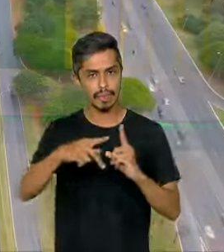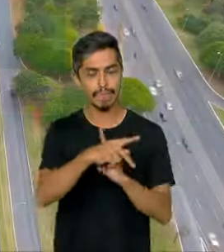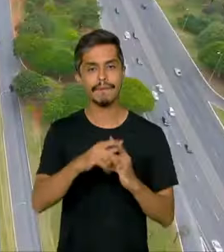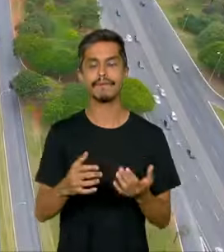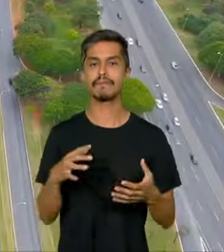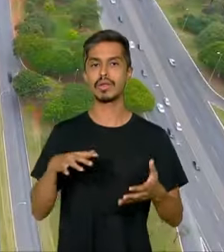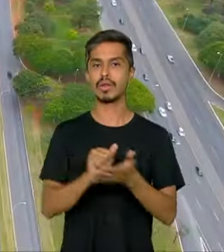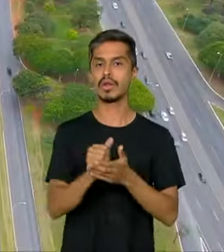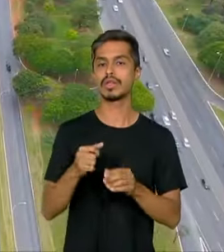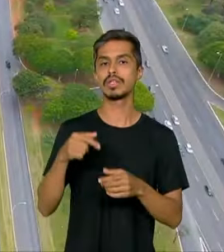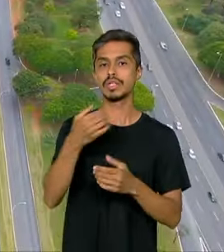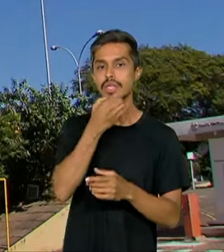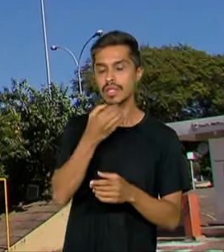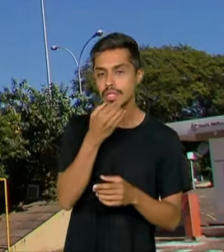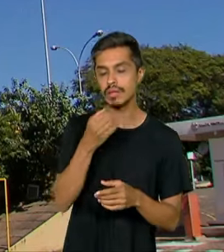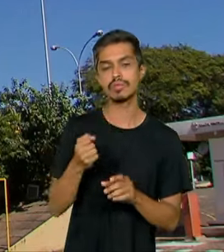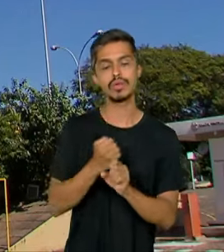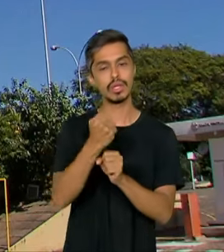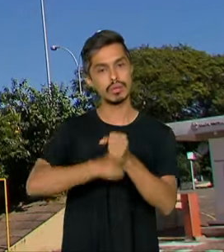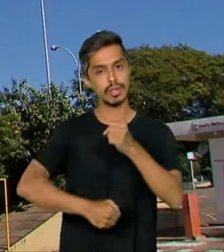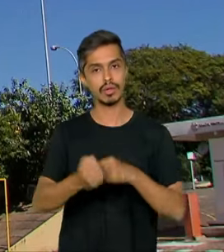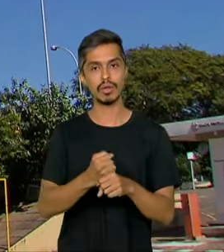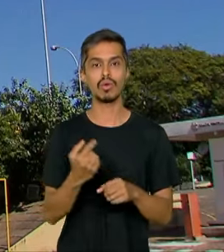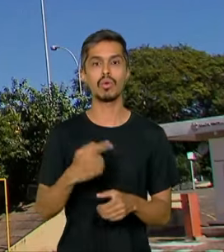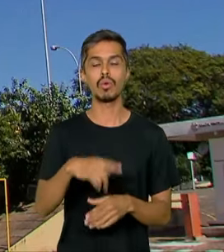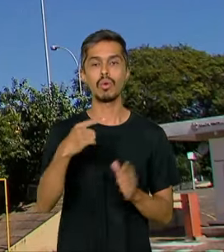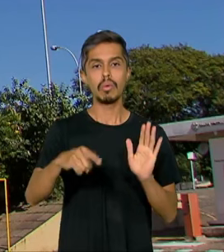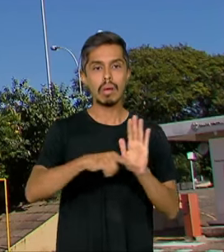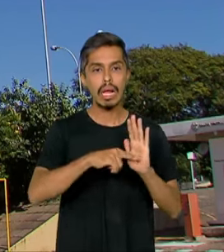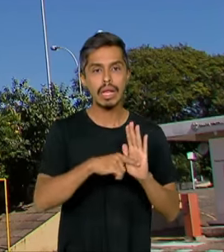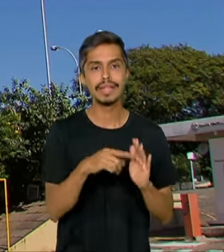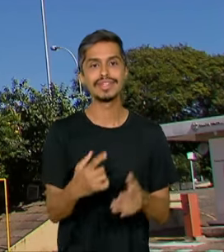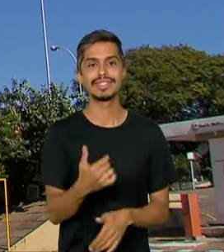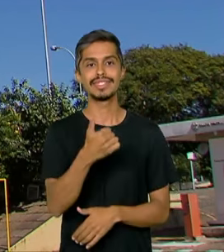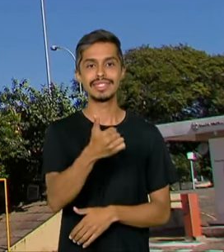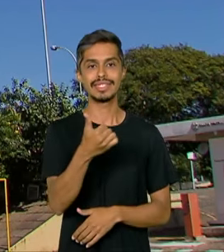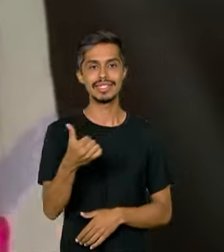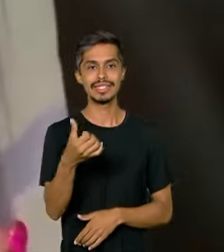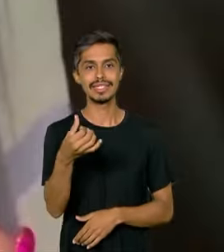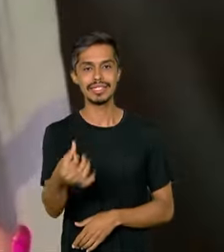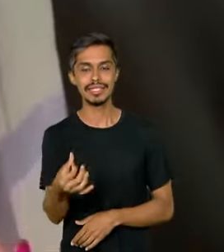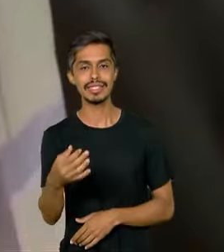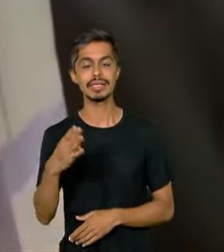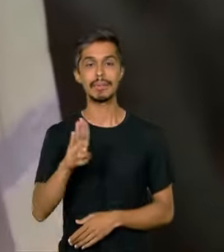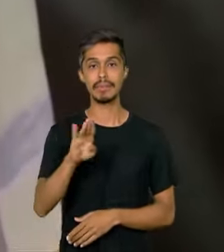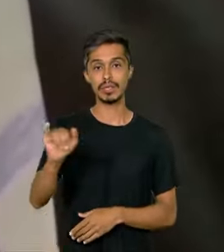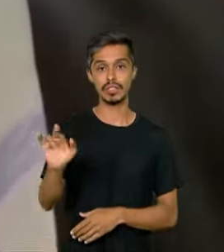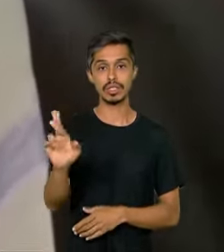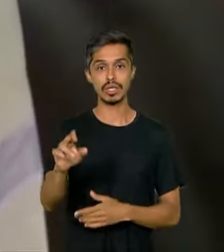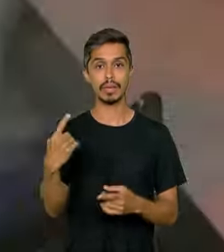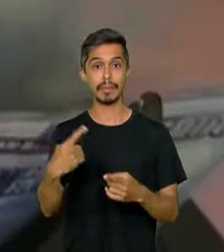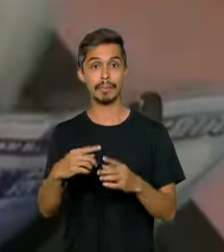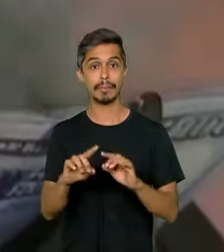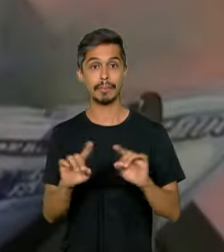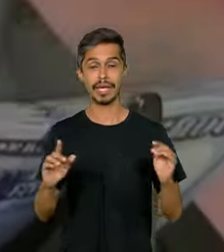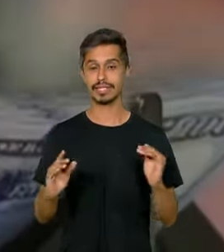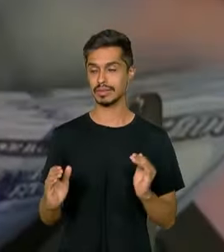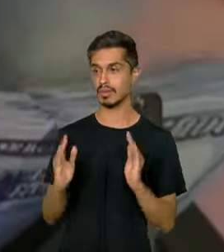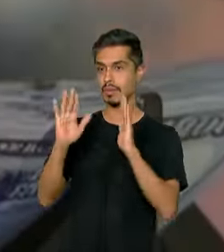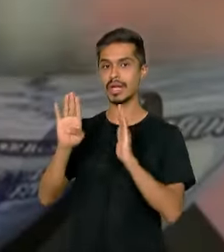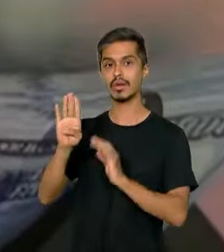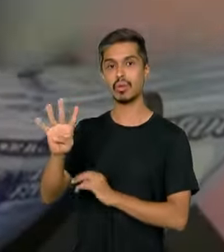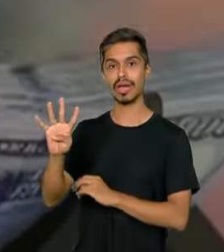do ano passado um déficit primário de cerca de 116 bilhões de reais, frente a um superávit de 4